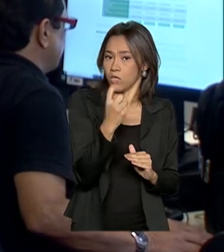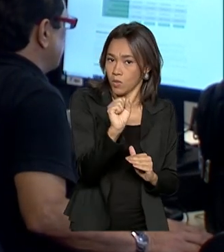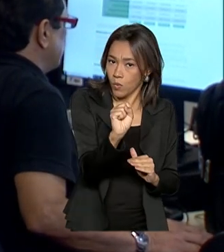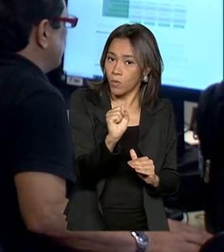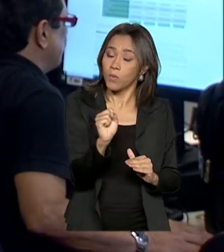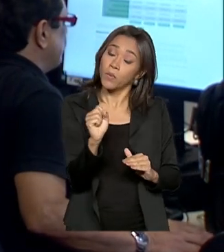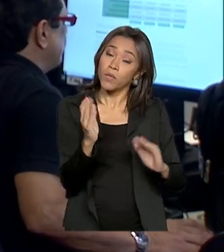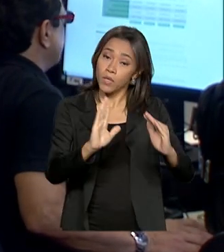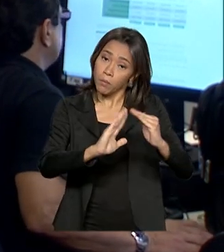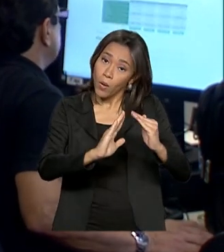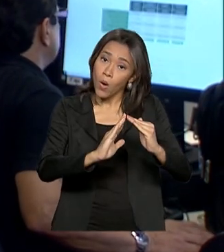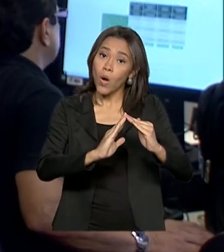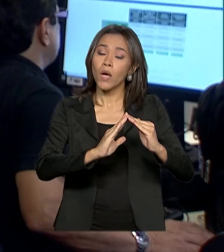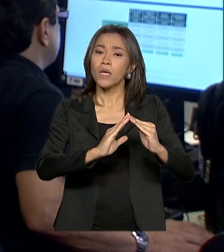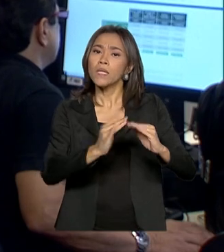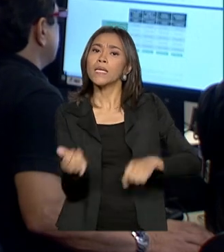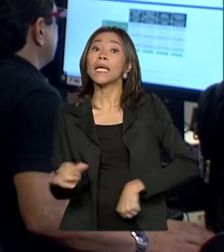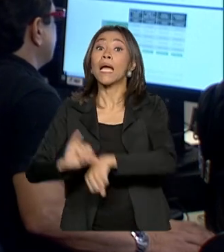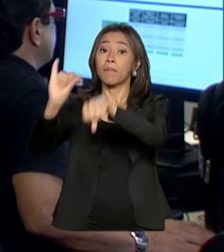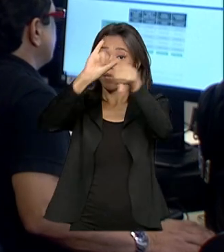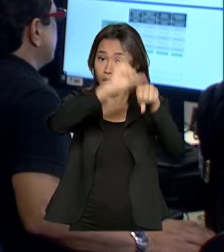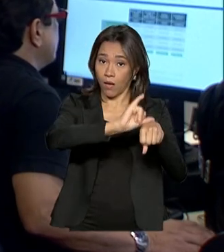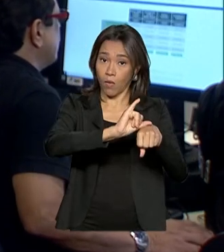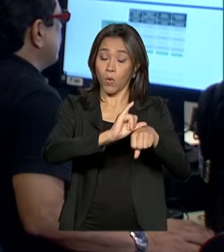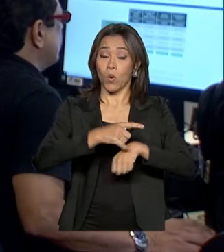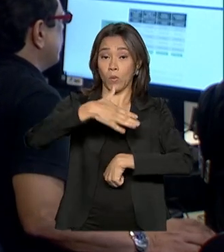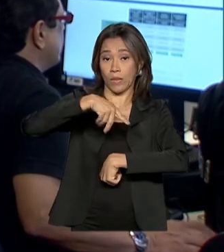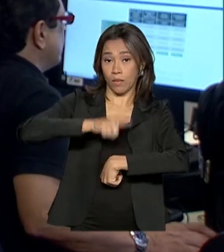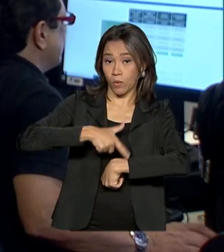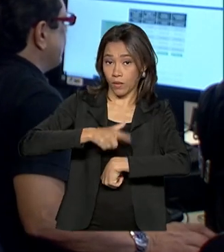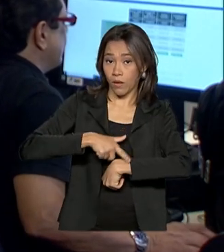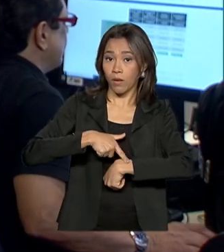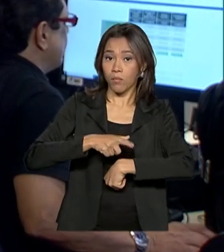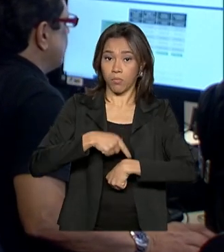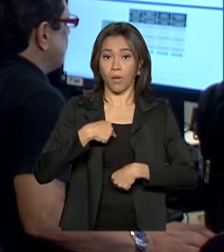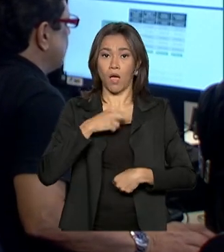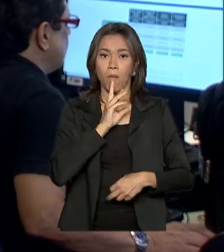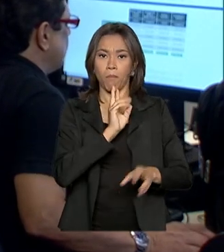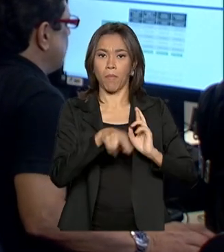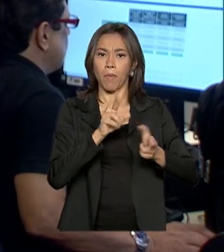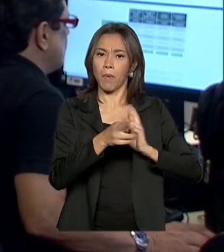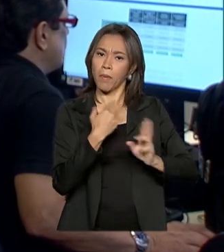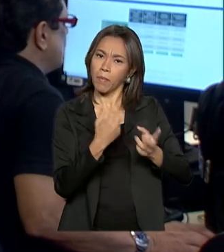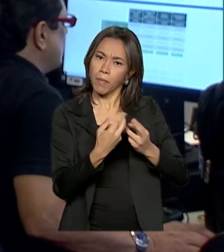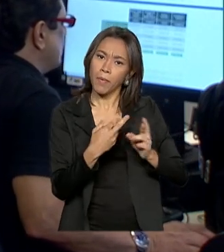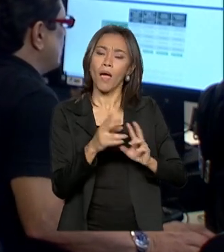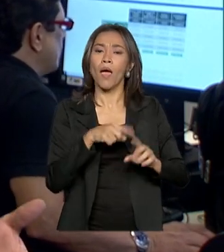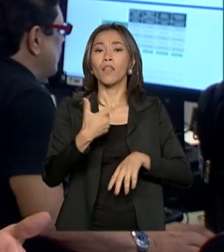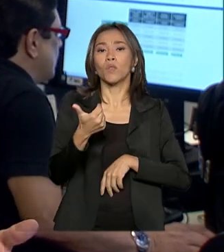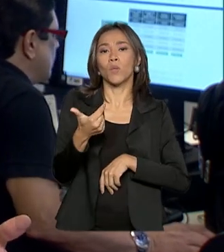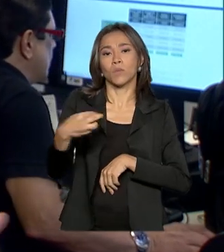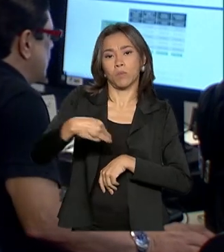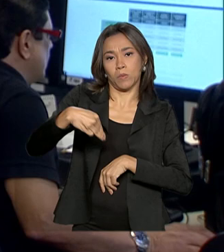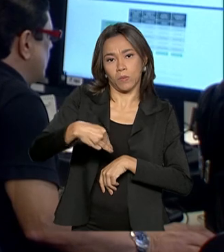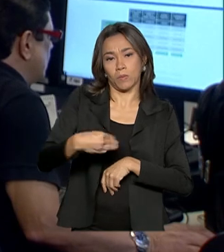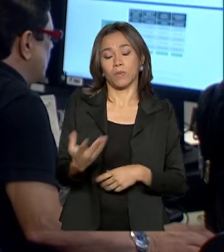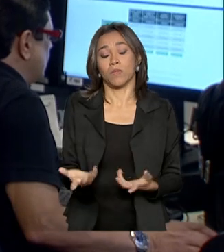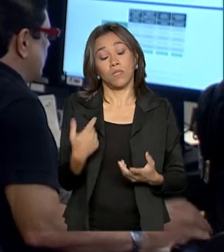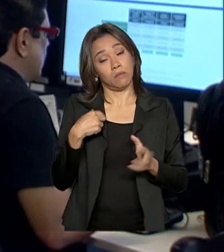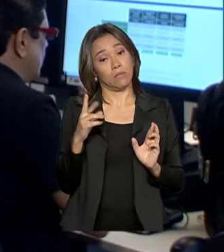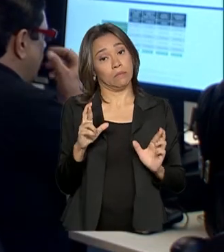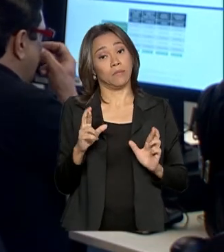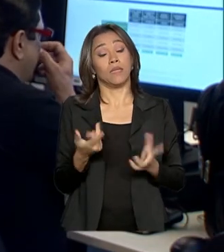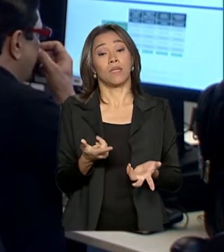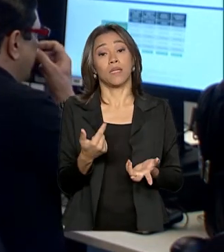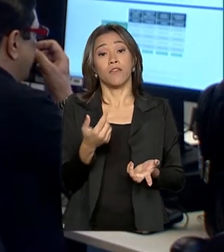e que morem em alguma capital. O tempo médio para responder o questionário é de 12 minutos. A expectativa é